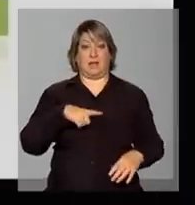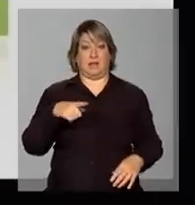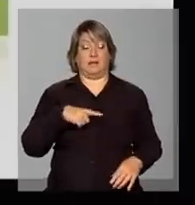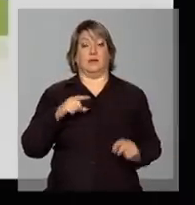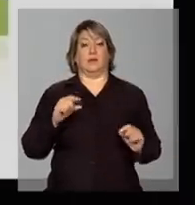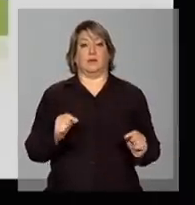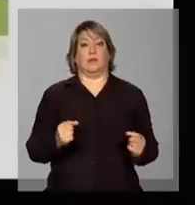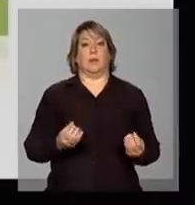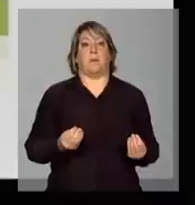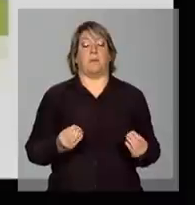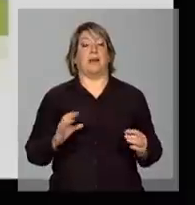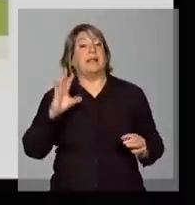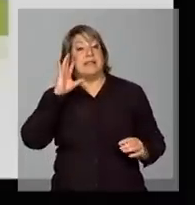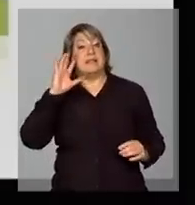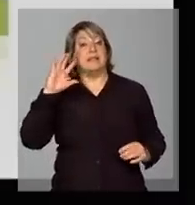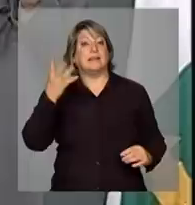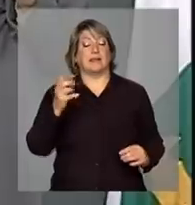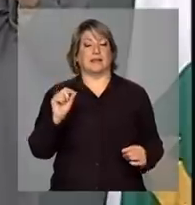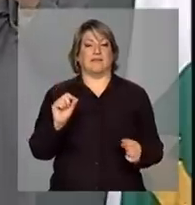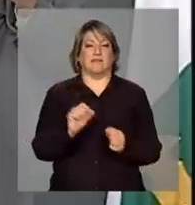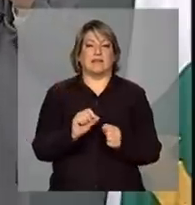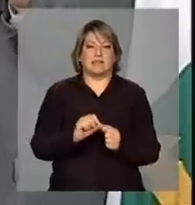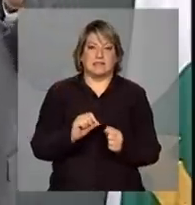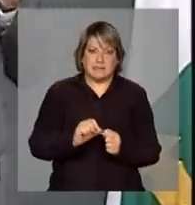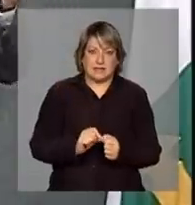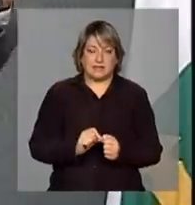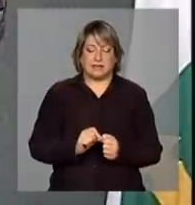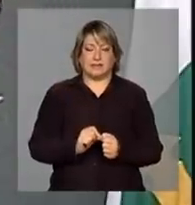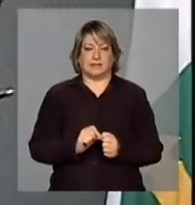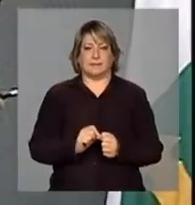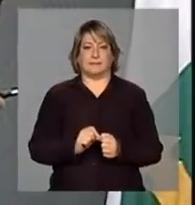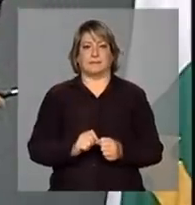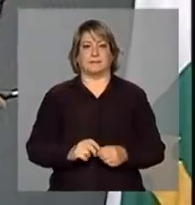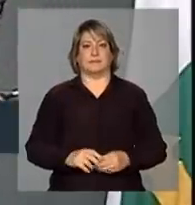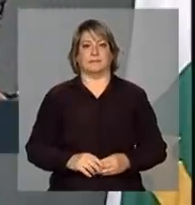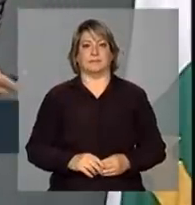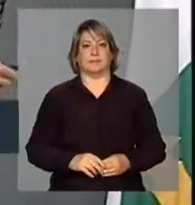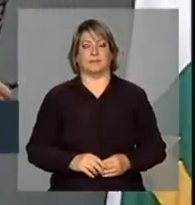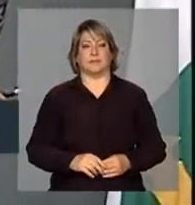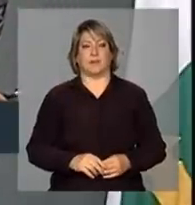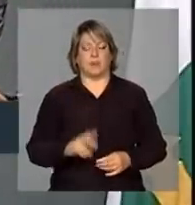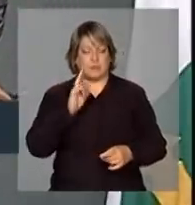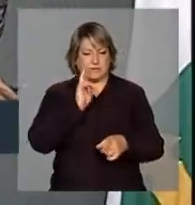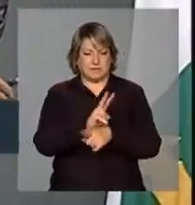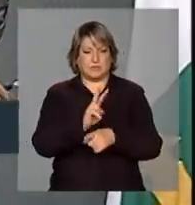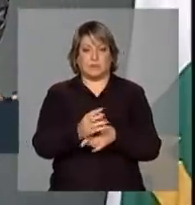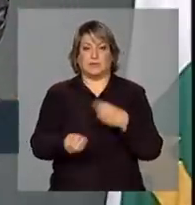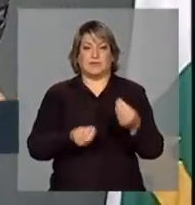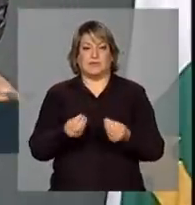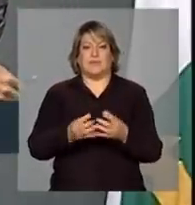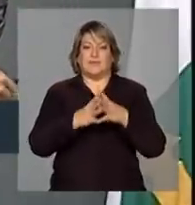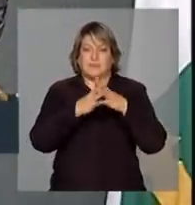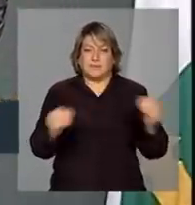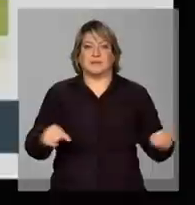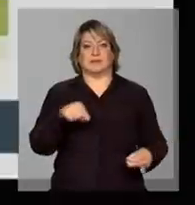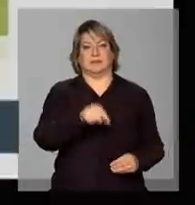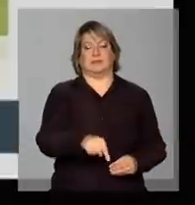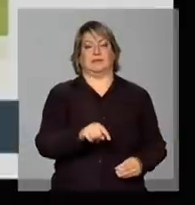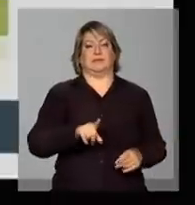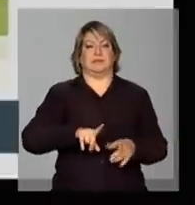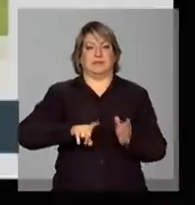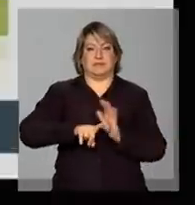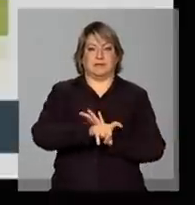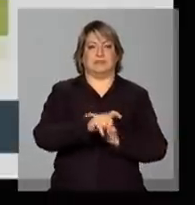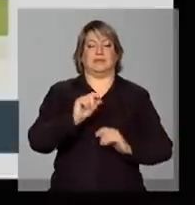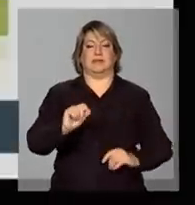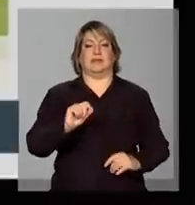elevação, a tentativa de fazer um controle em relação à lagarta, isso foi o custo adicional que